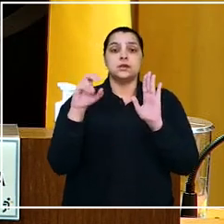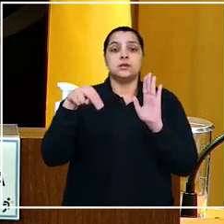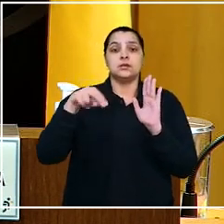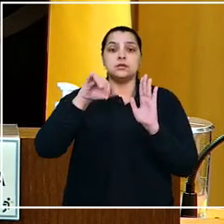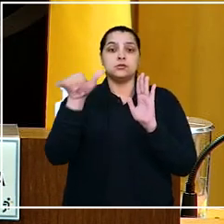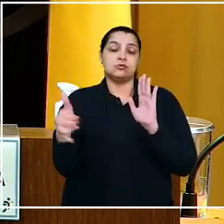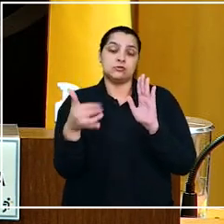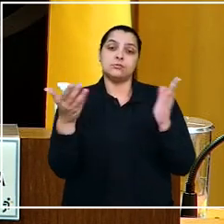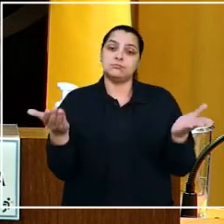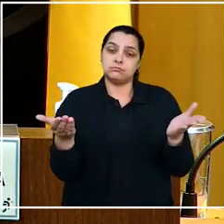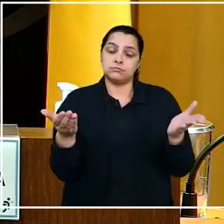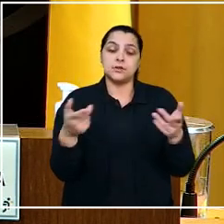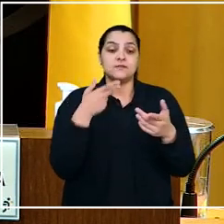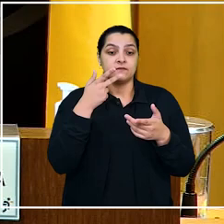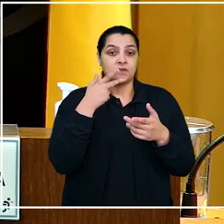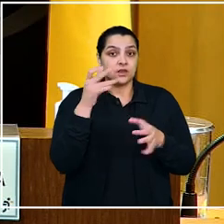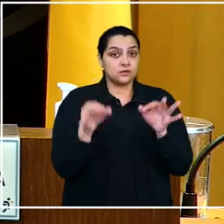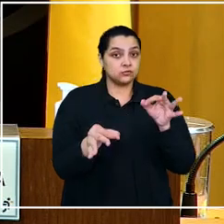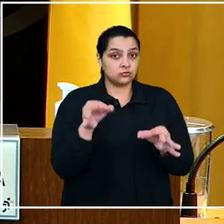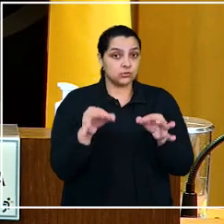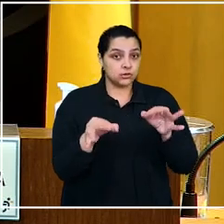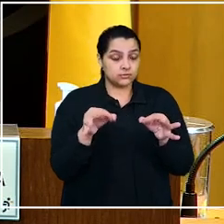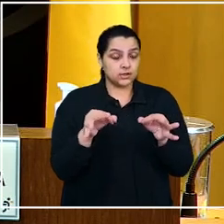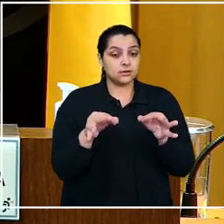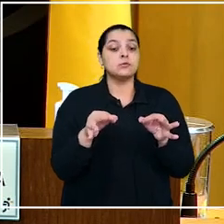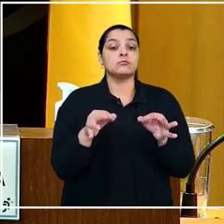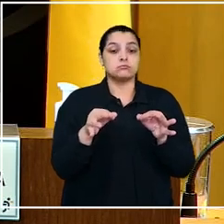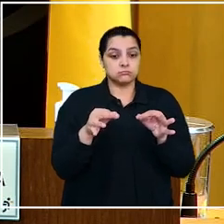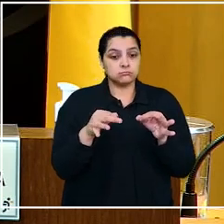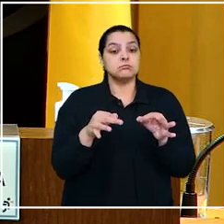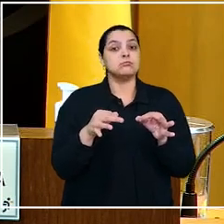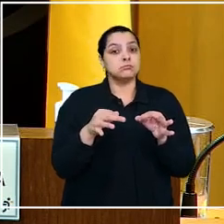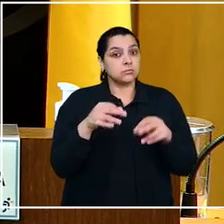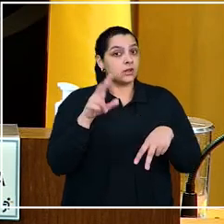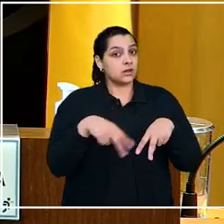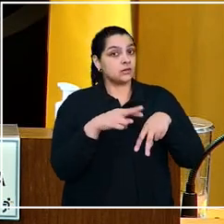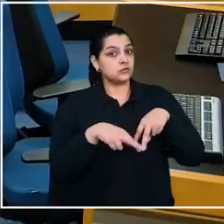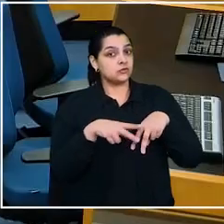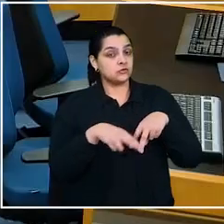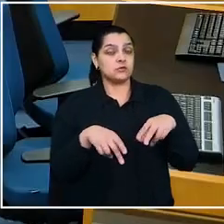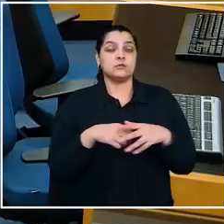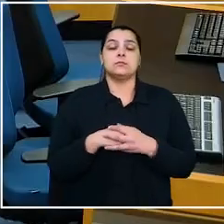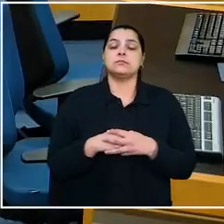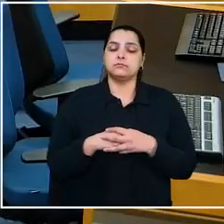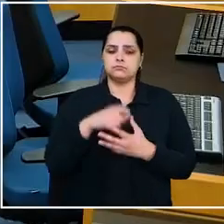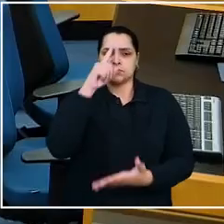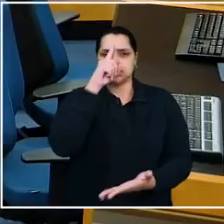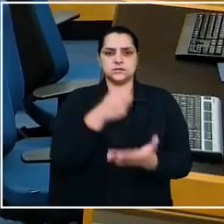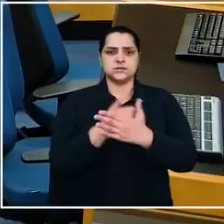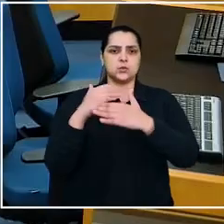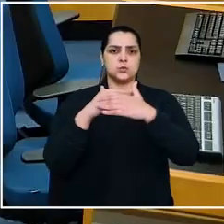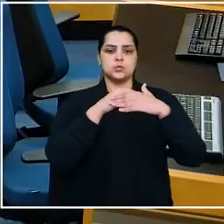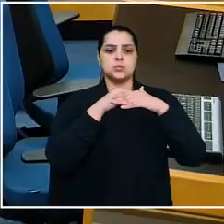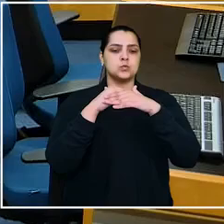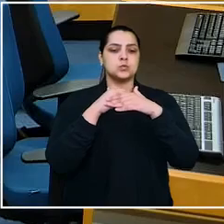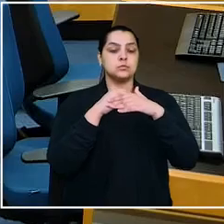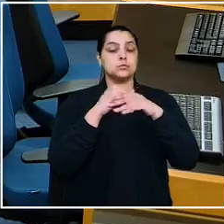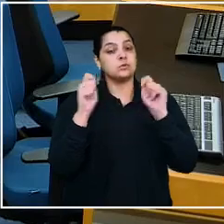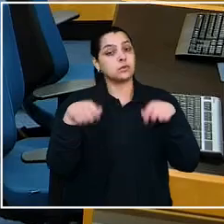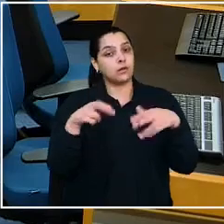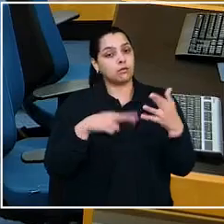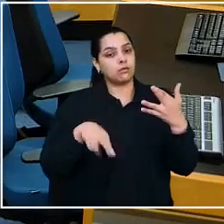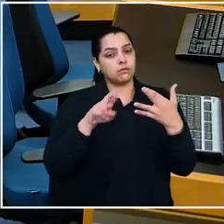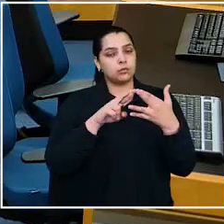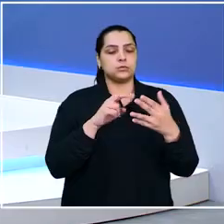que determina que os julgamentos agora se façam com a perspectiva de gênero. A decisão foi unânime e ainda